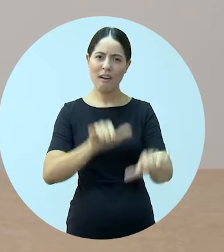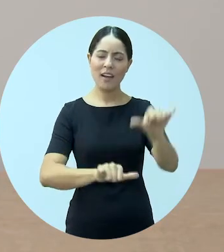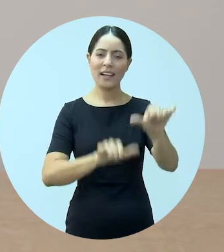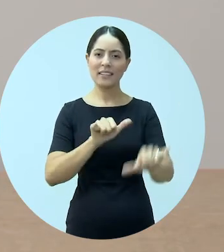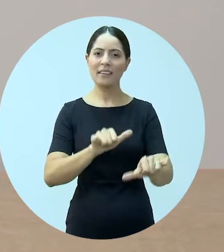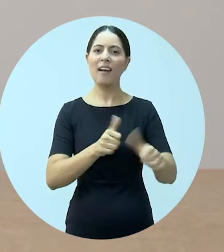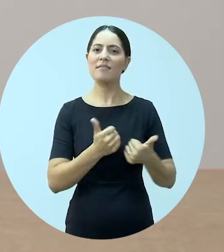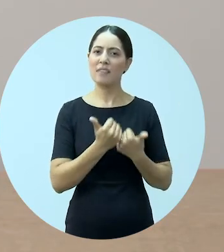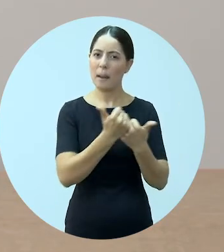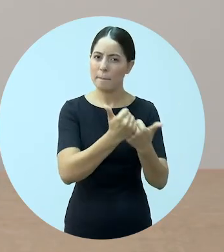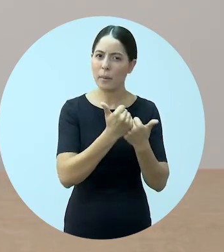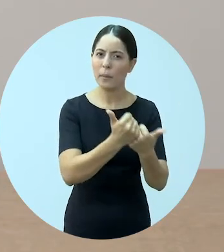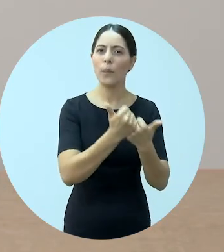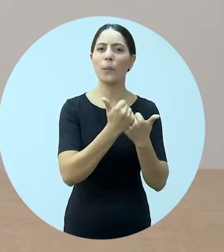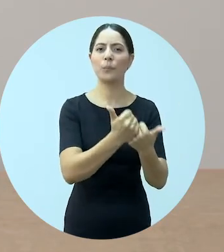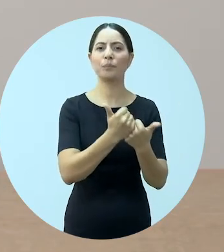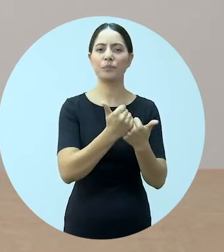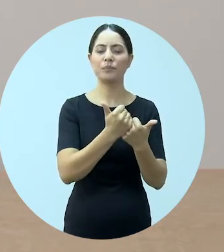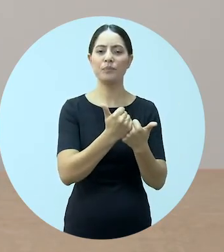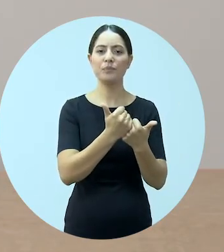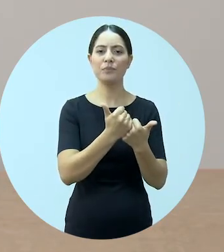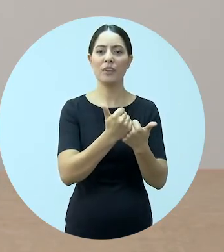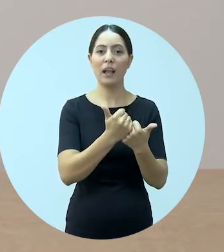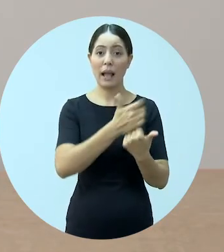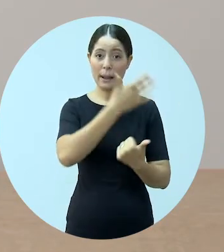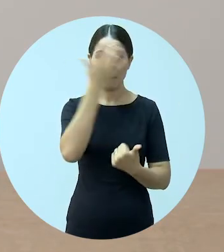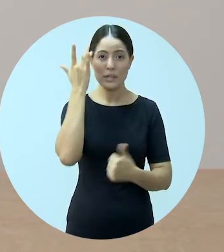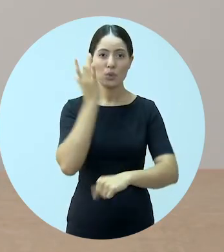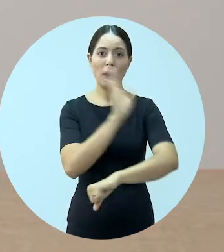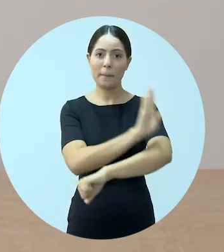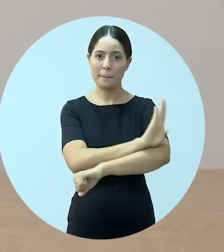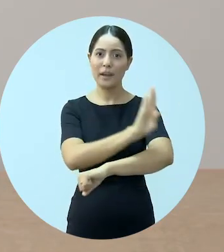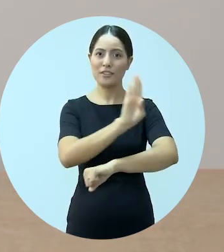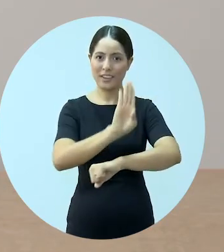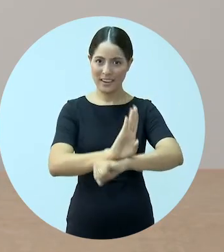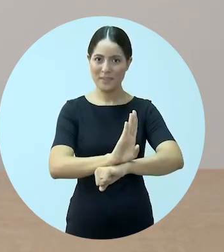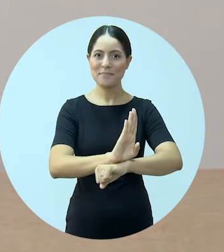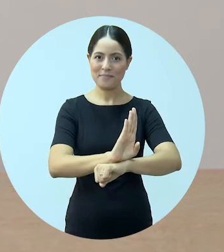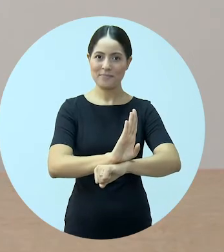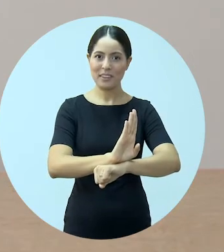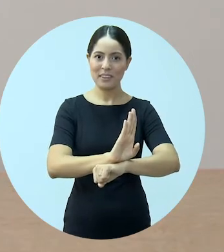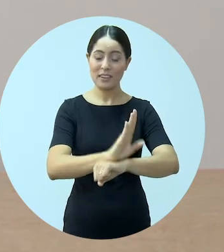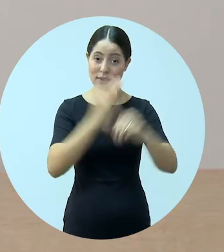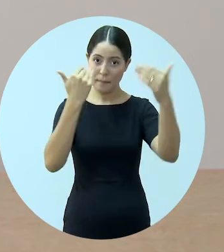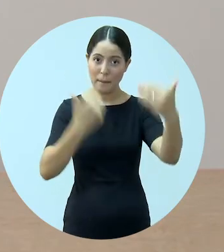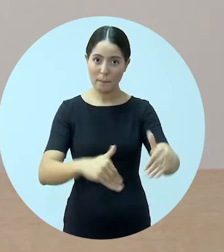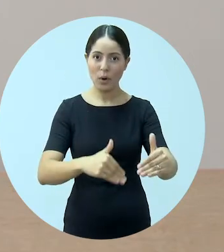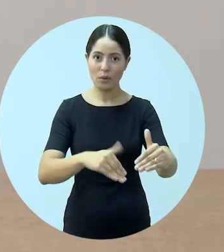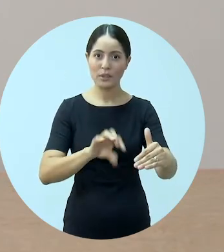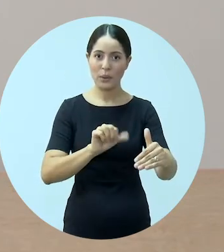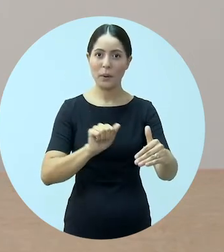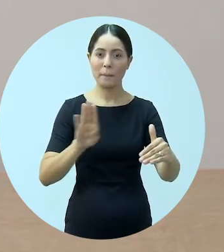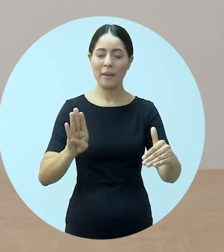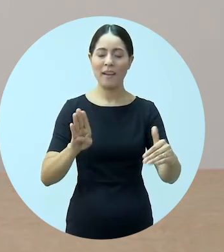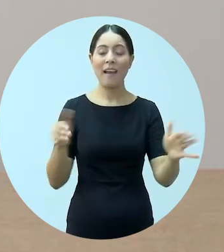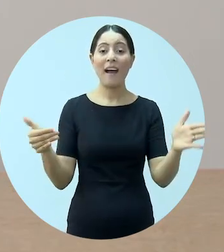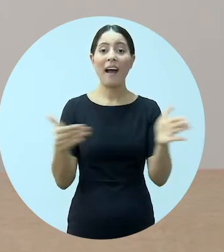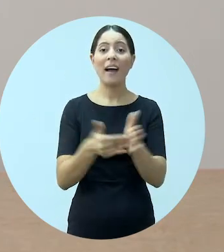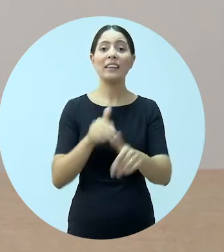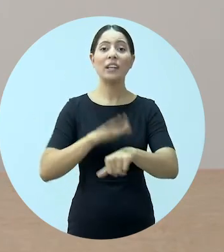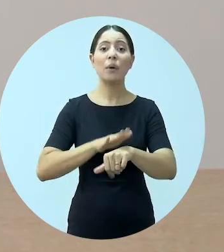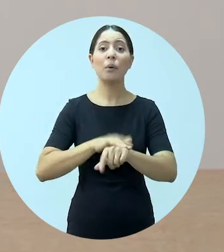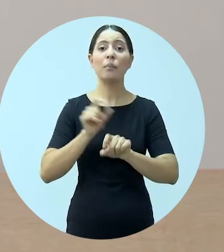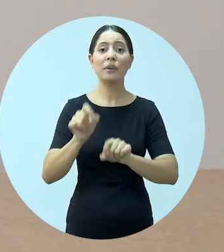acompanhando, dando aquele apoio ao bacharel que presta o exame de ordem,